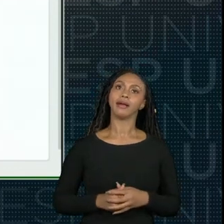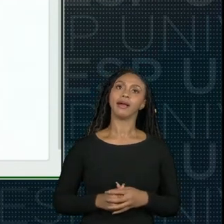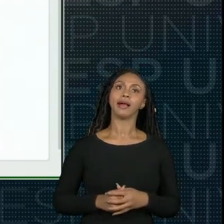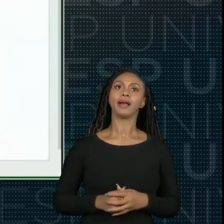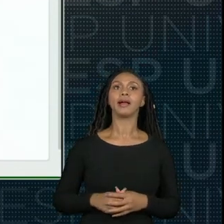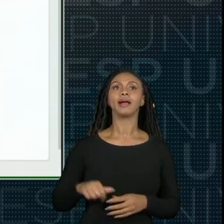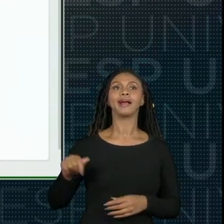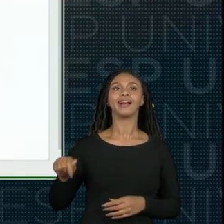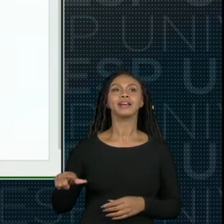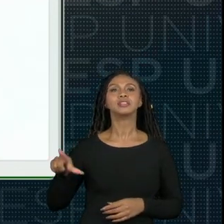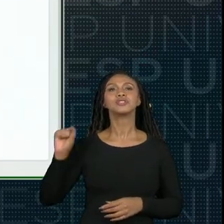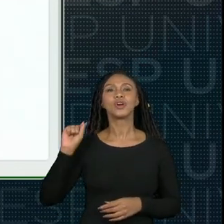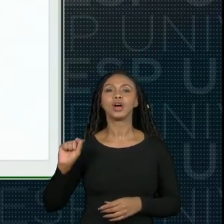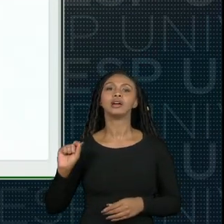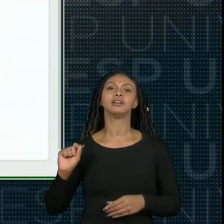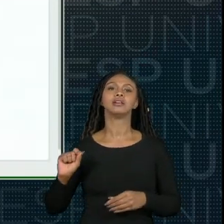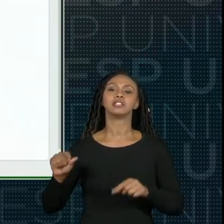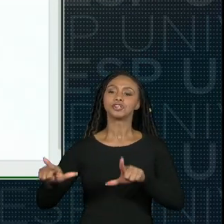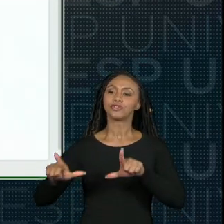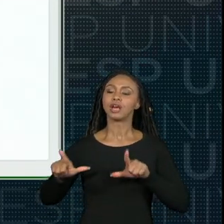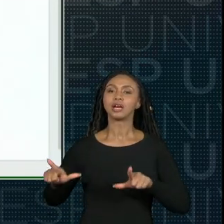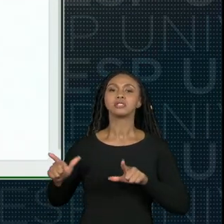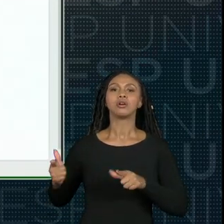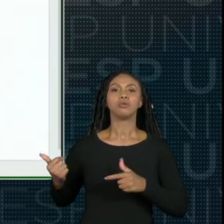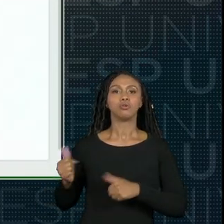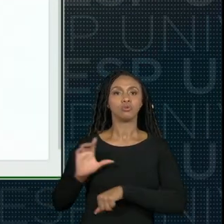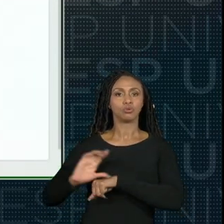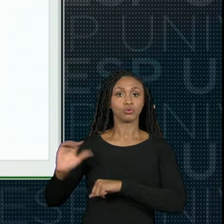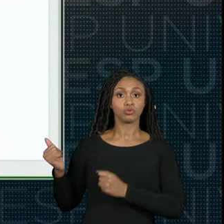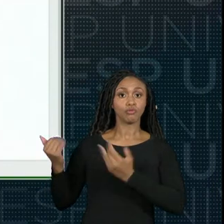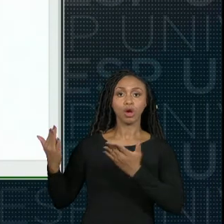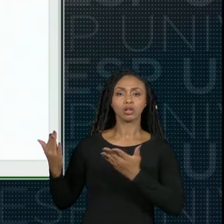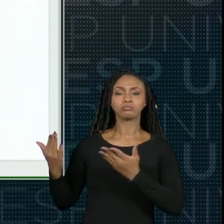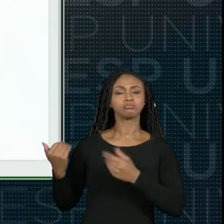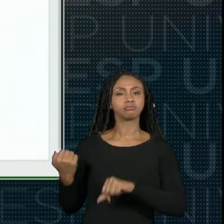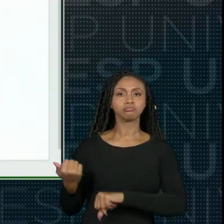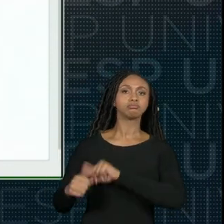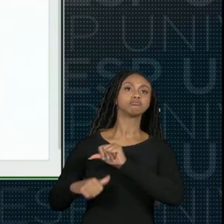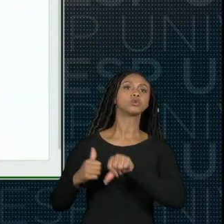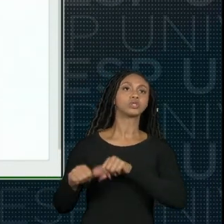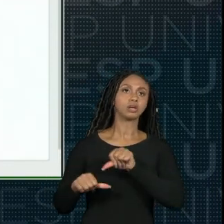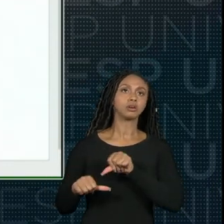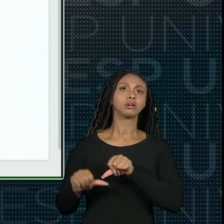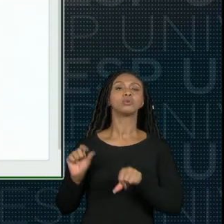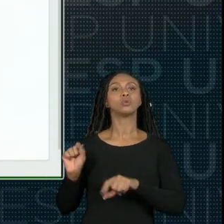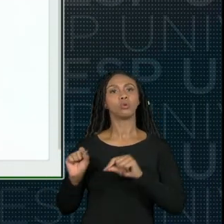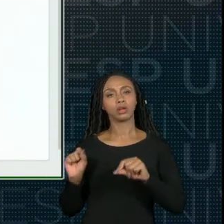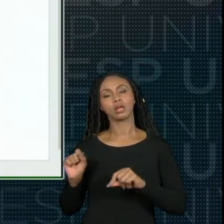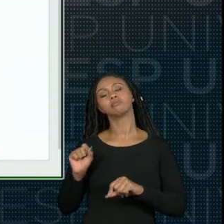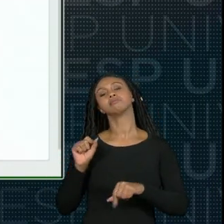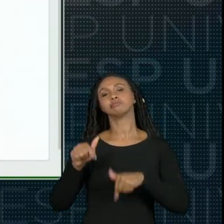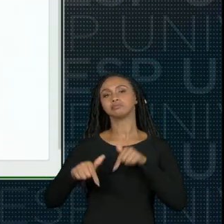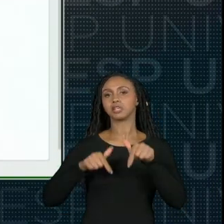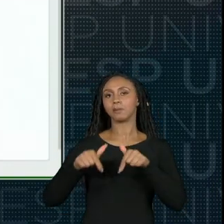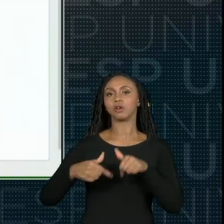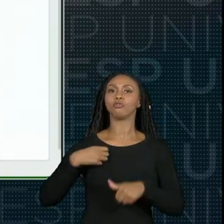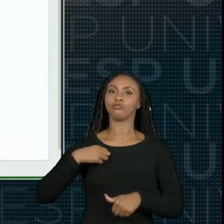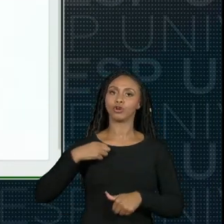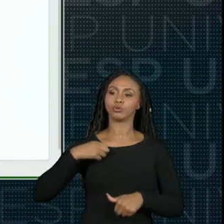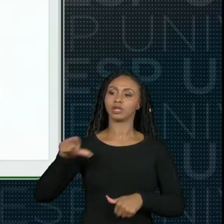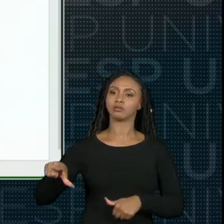selecionando certificação extracurricular o aluno vai escolher trabalho voluntário